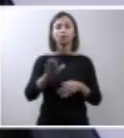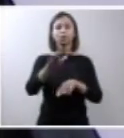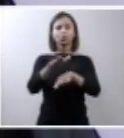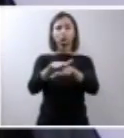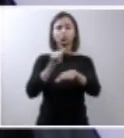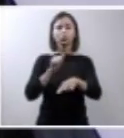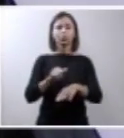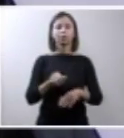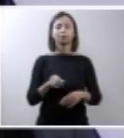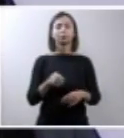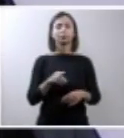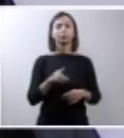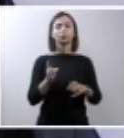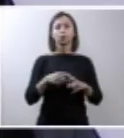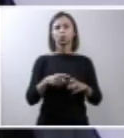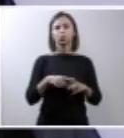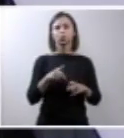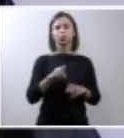especialista